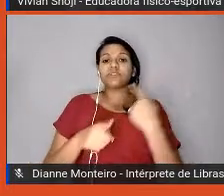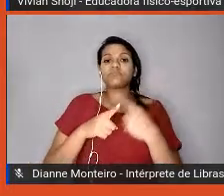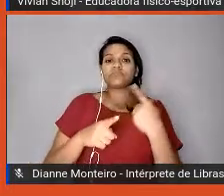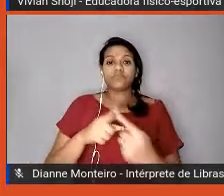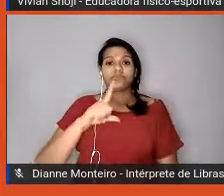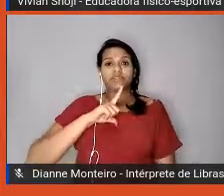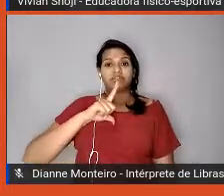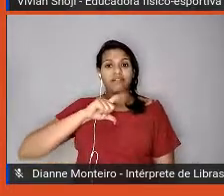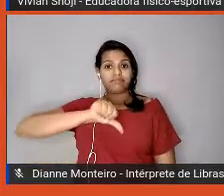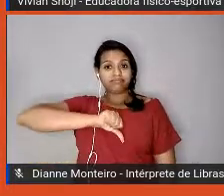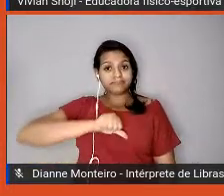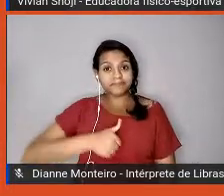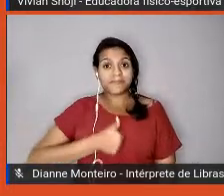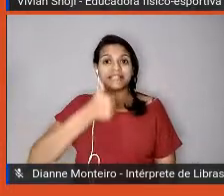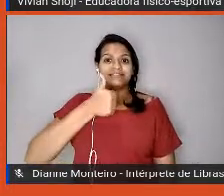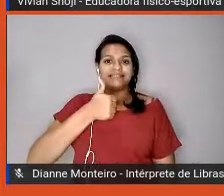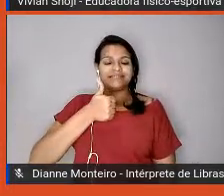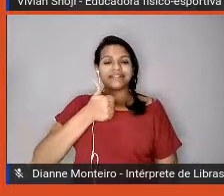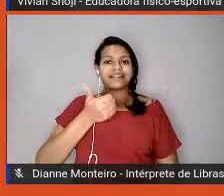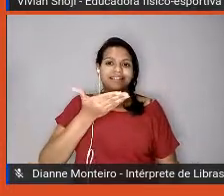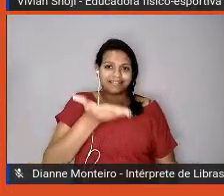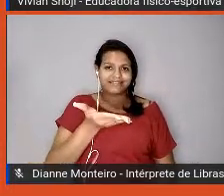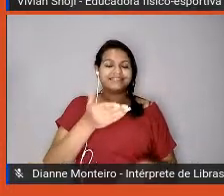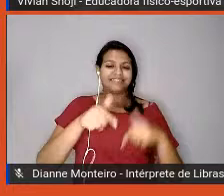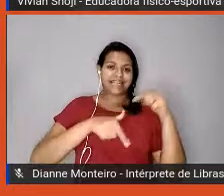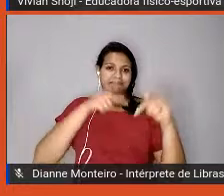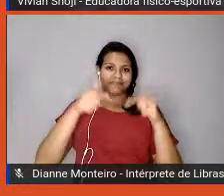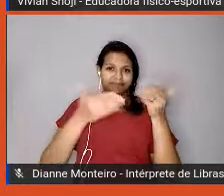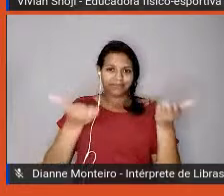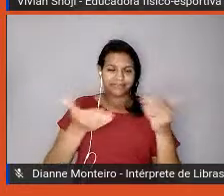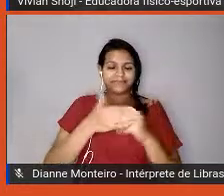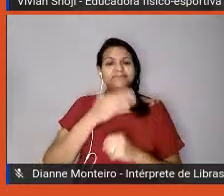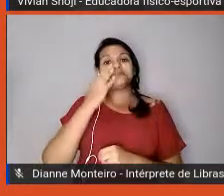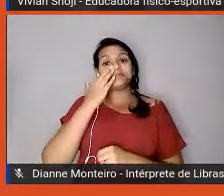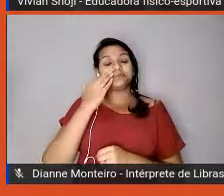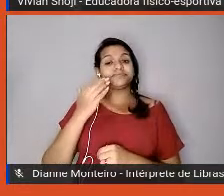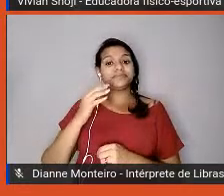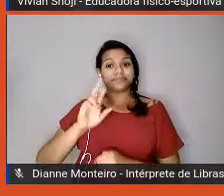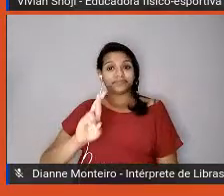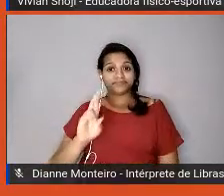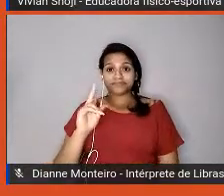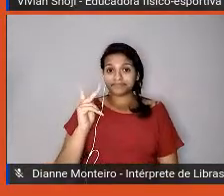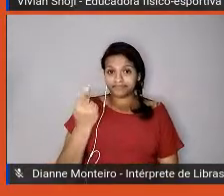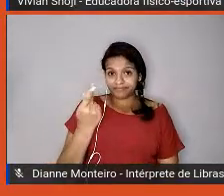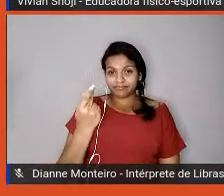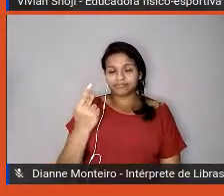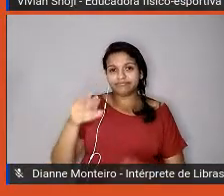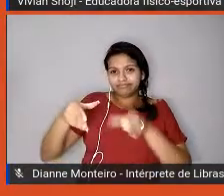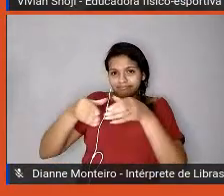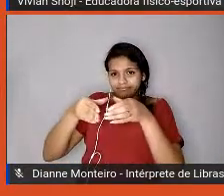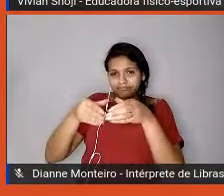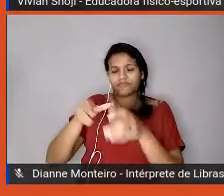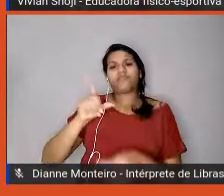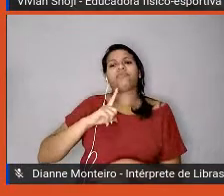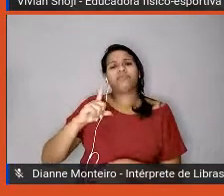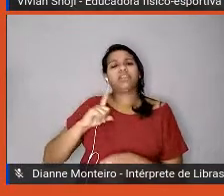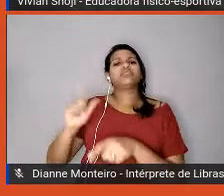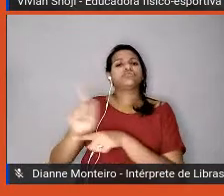como existe dentro do RH uma gerência, né, de desenvolvimento profissional,